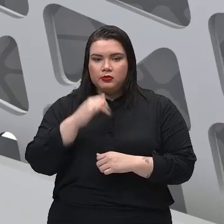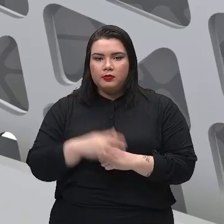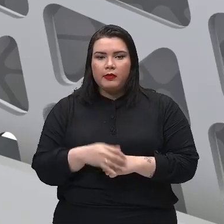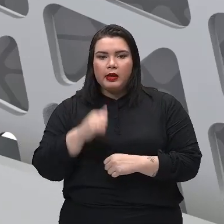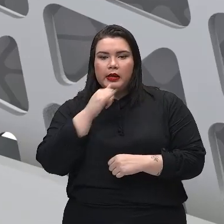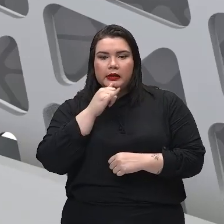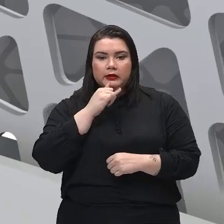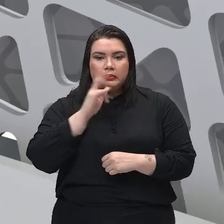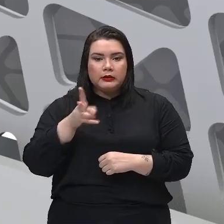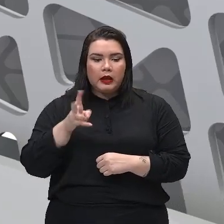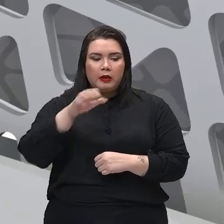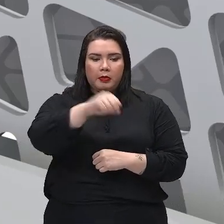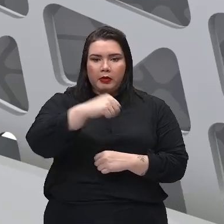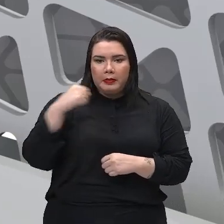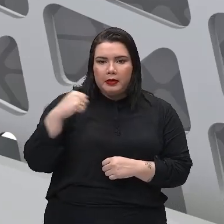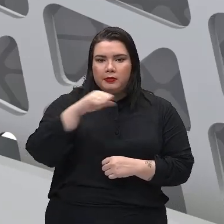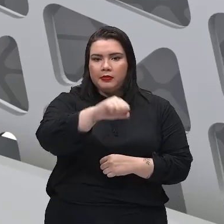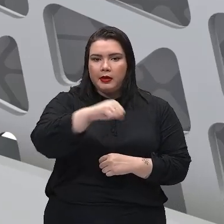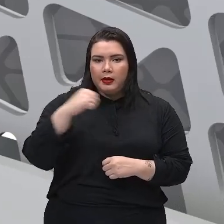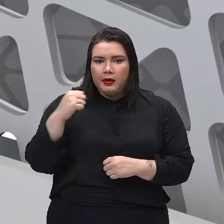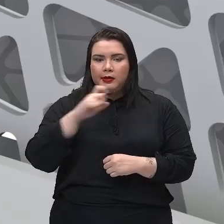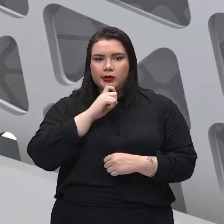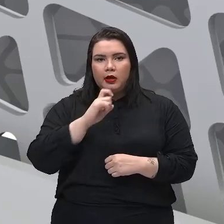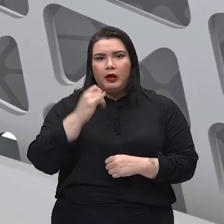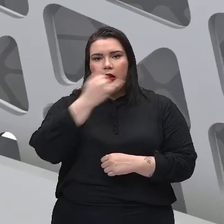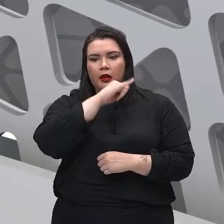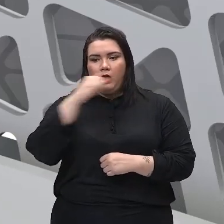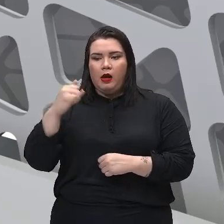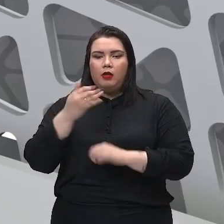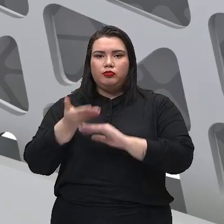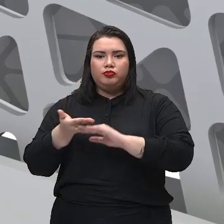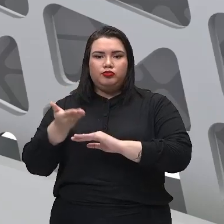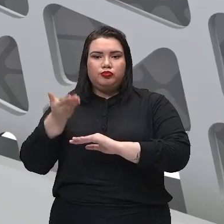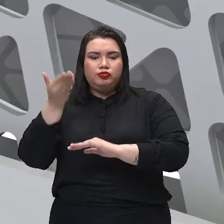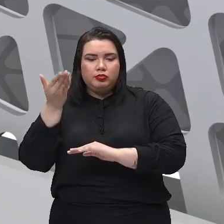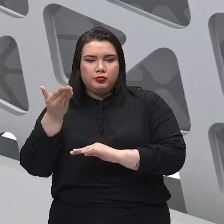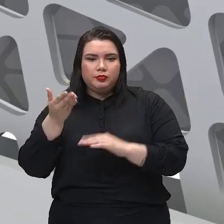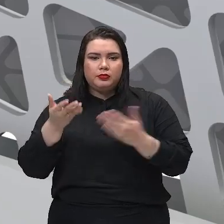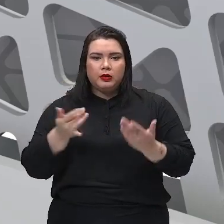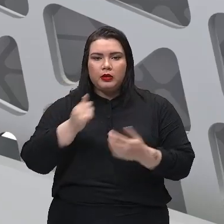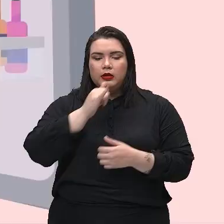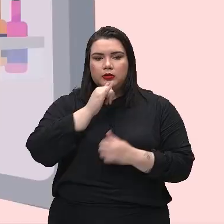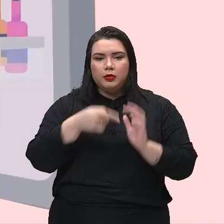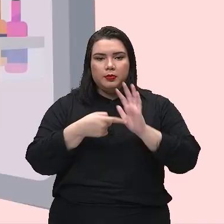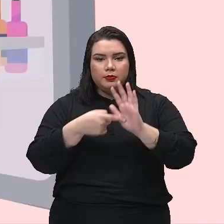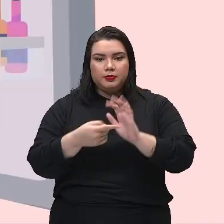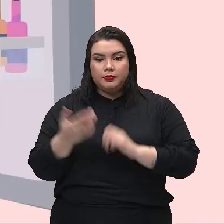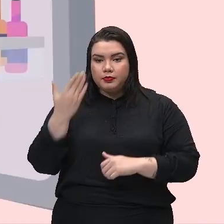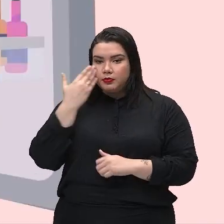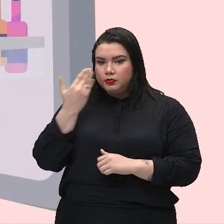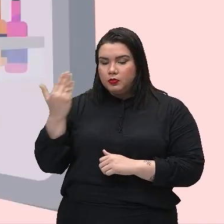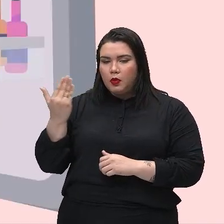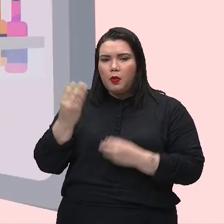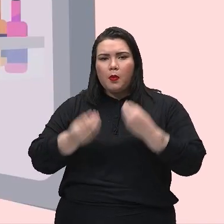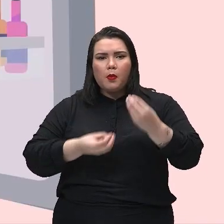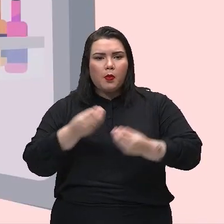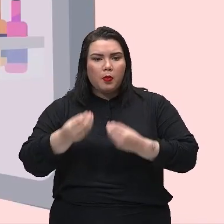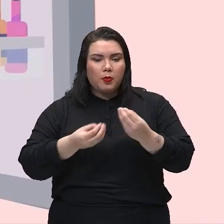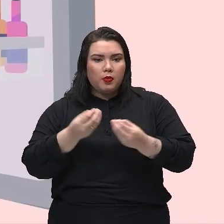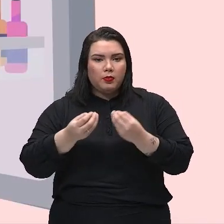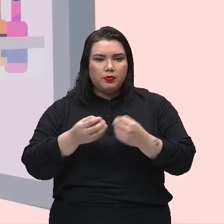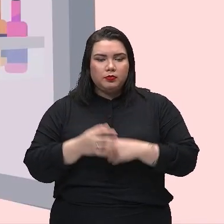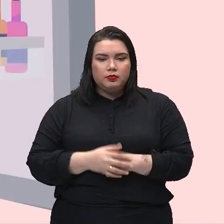abrindo a geladeira há muito tempo, gasta mais energia, tá bom? Então, vamos ver aí nesse VT como é que ocorre o processo.